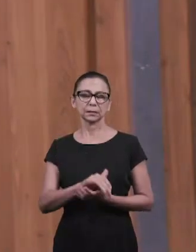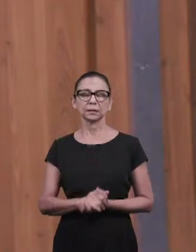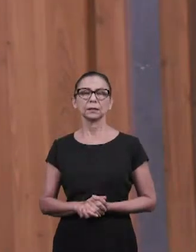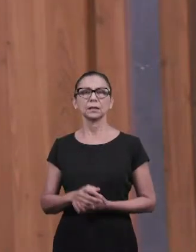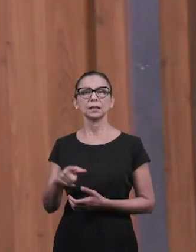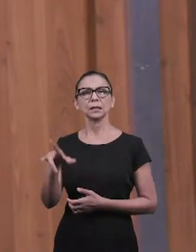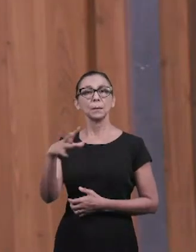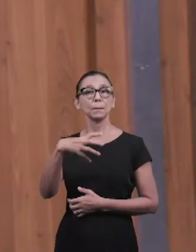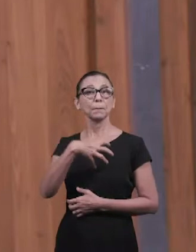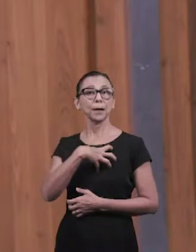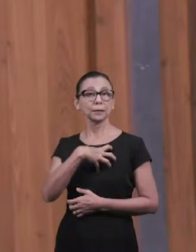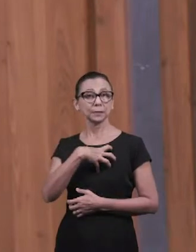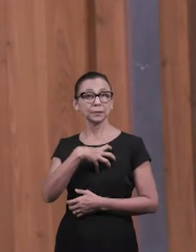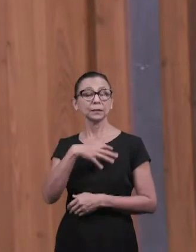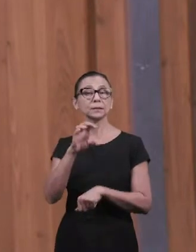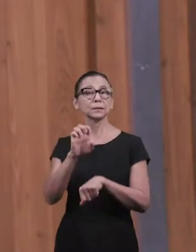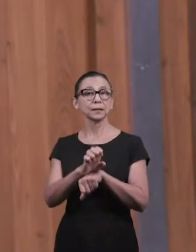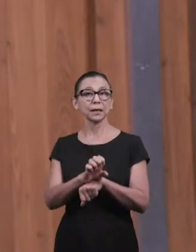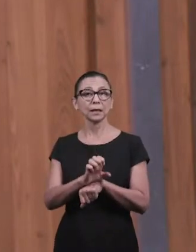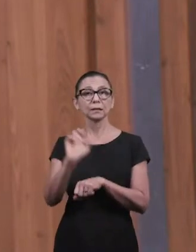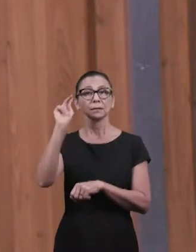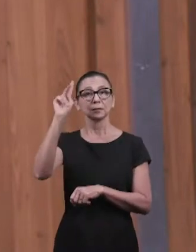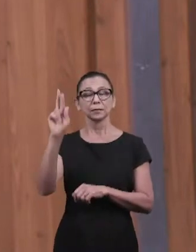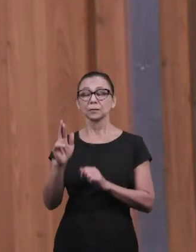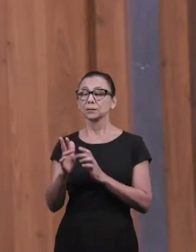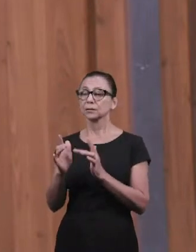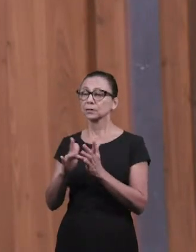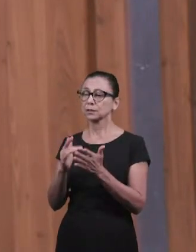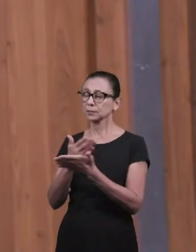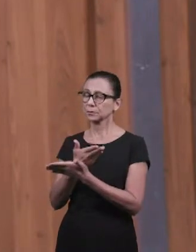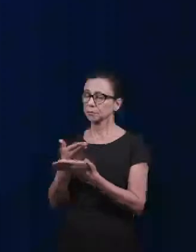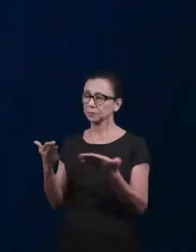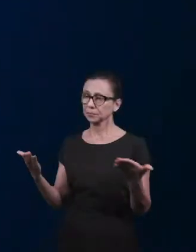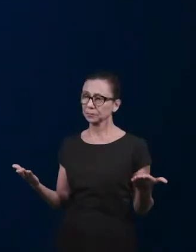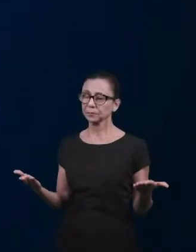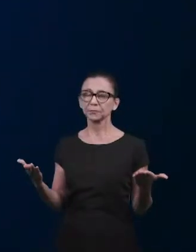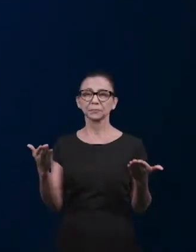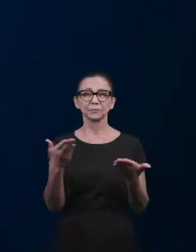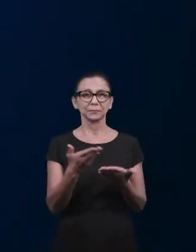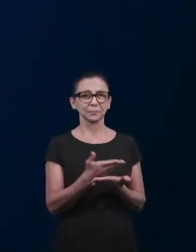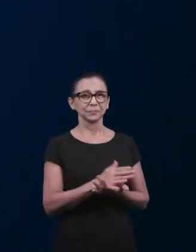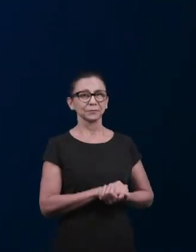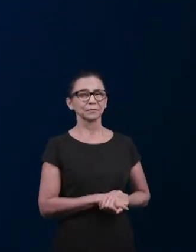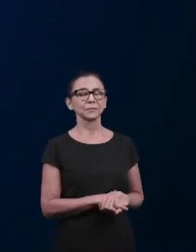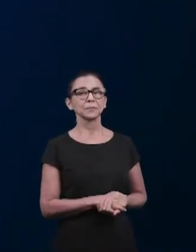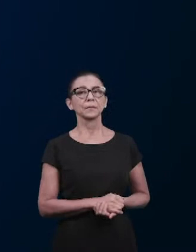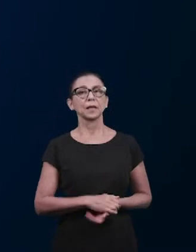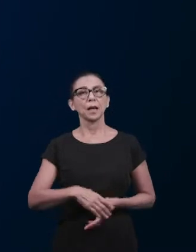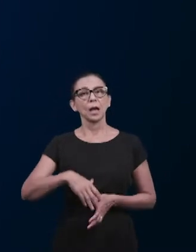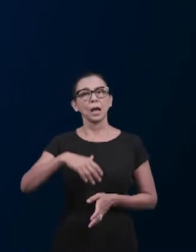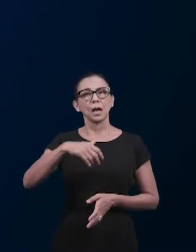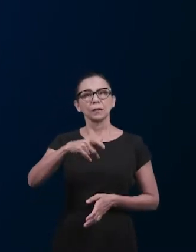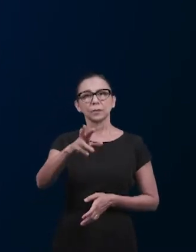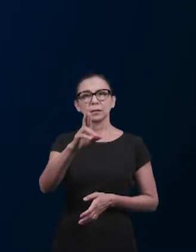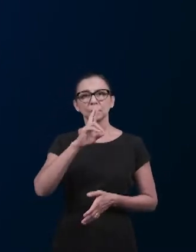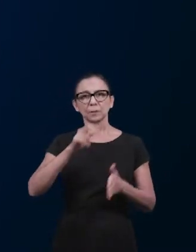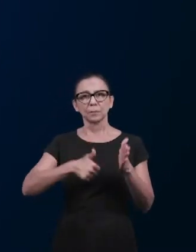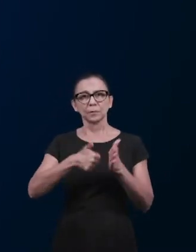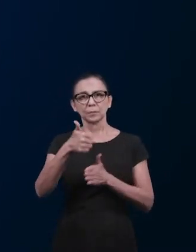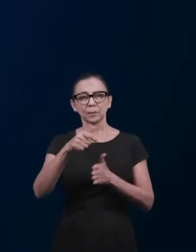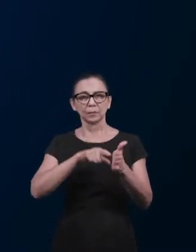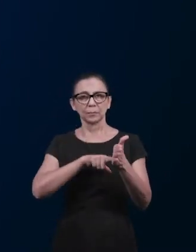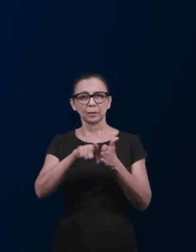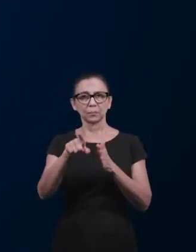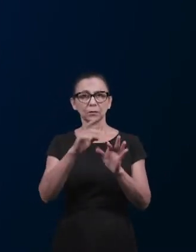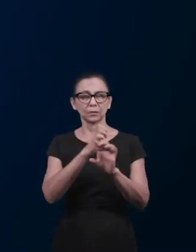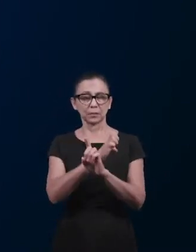Barreiras no estado da Bahia, irmã Terezinha, a paz do Senhor Jesus A paz do Senhor Jesus responde na primeira pergunta